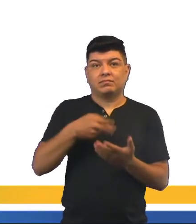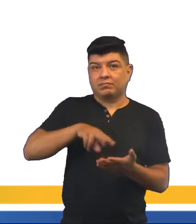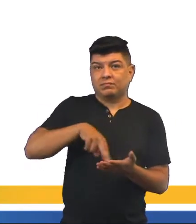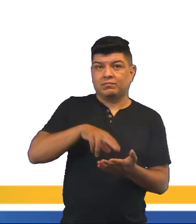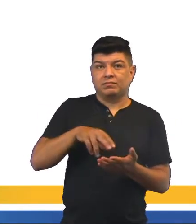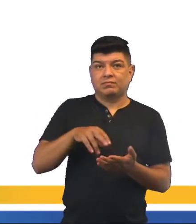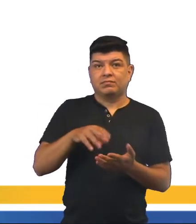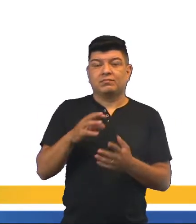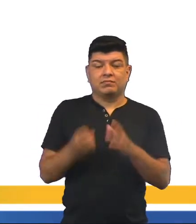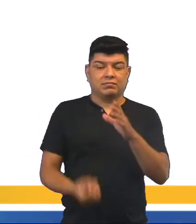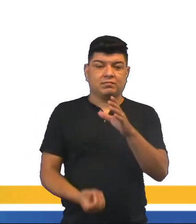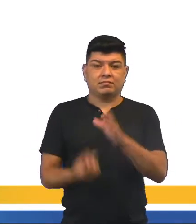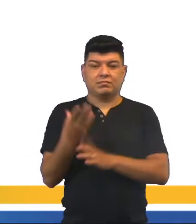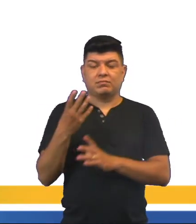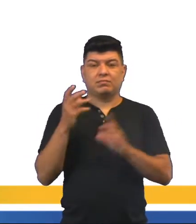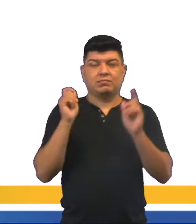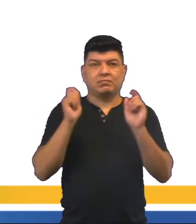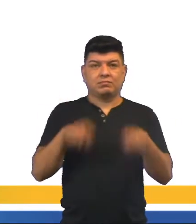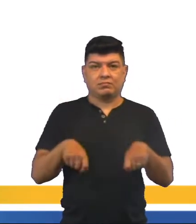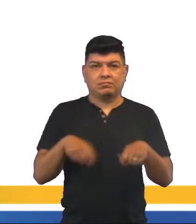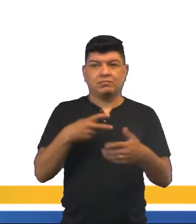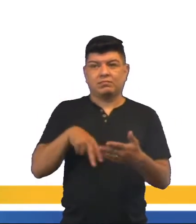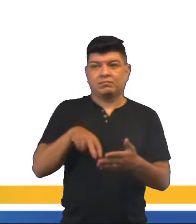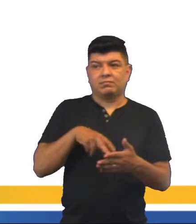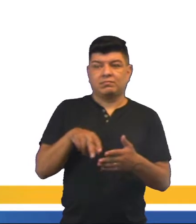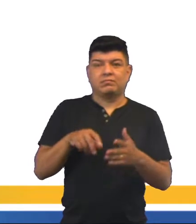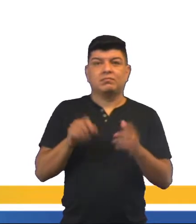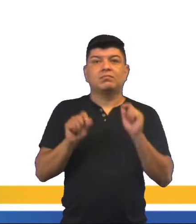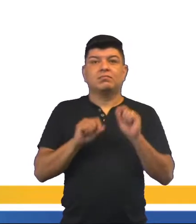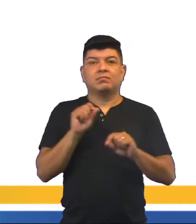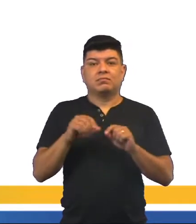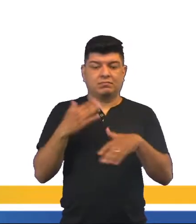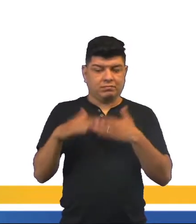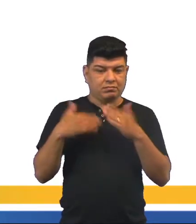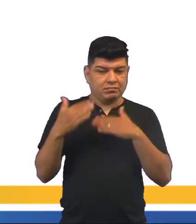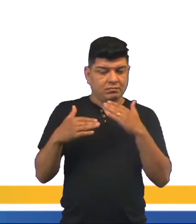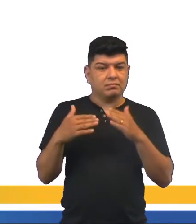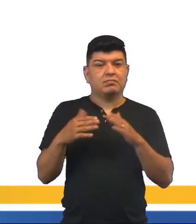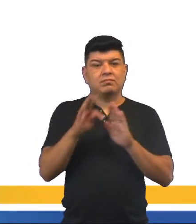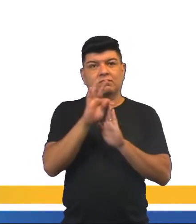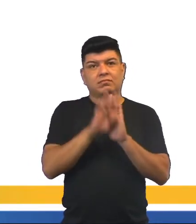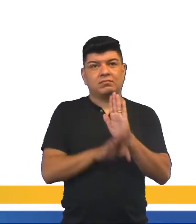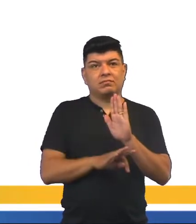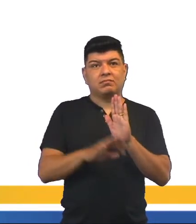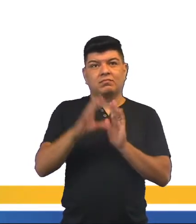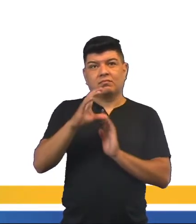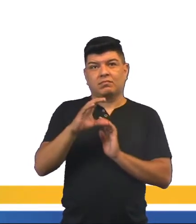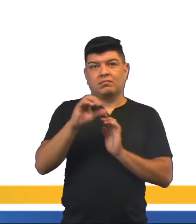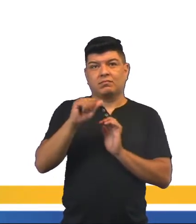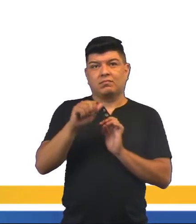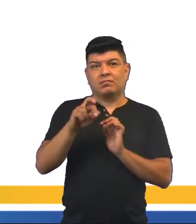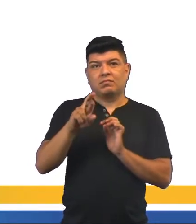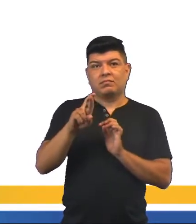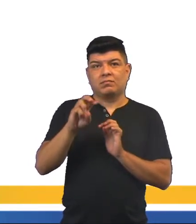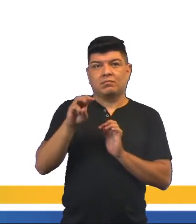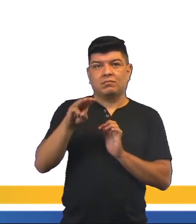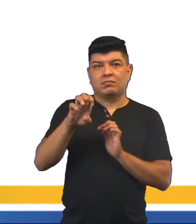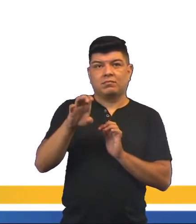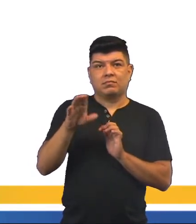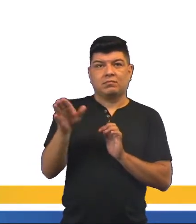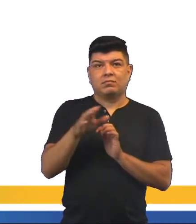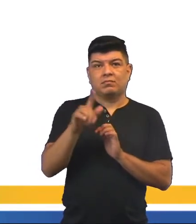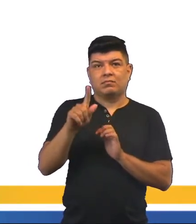Criativa e o Potencial Criativo, Dançando, Criando e Desenvolvendo. É um texto de Carmen Assi e Gabriela